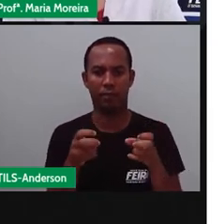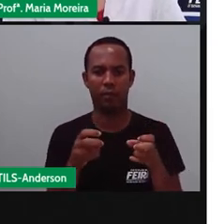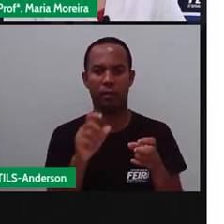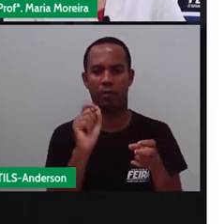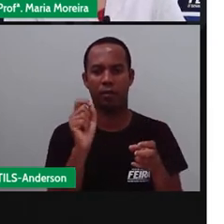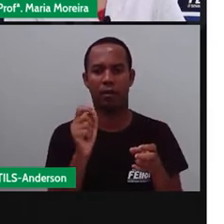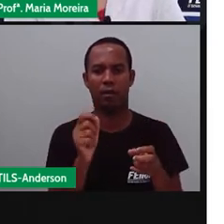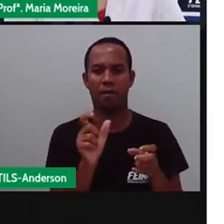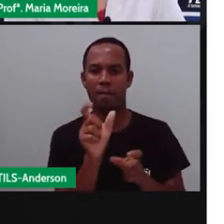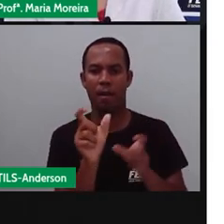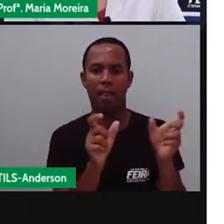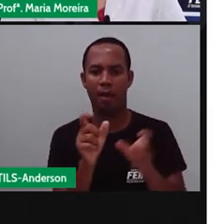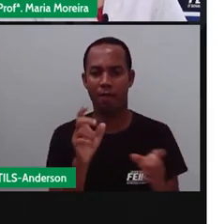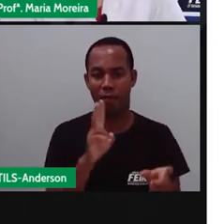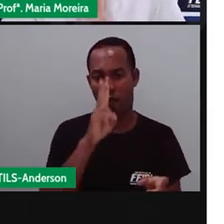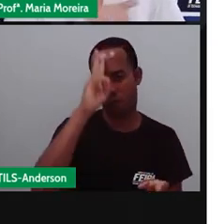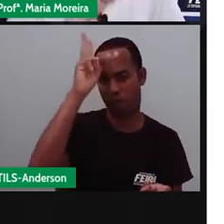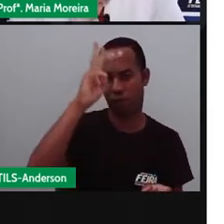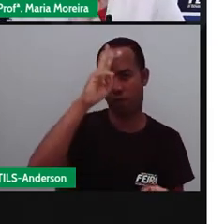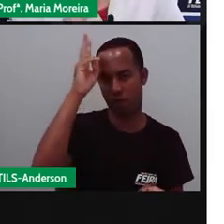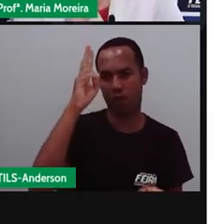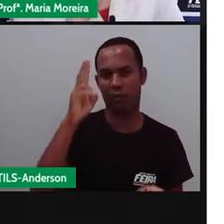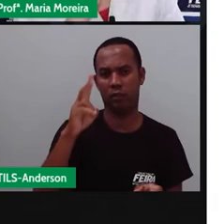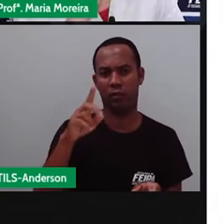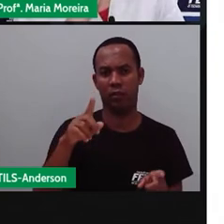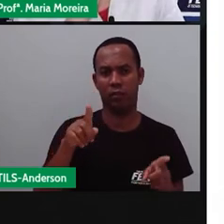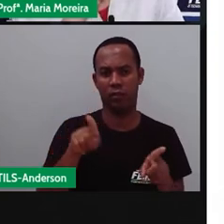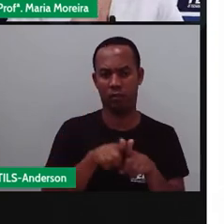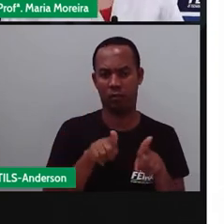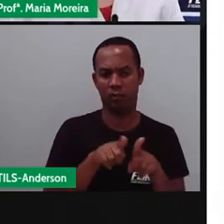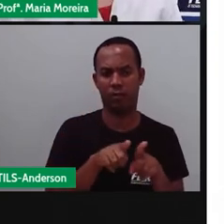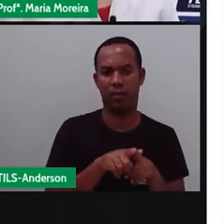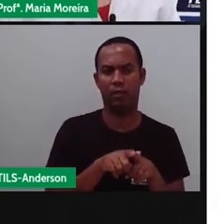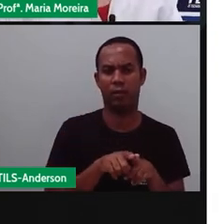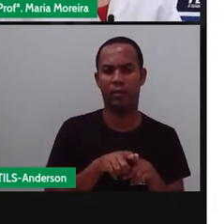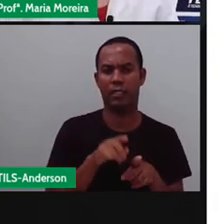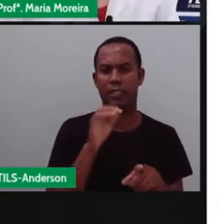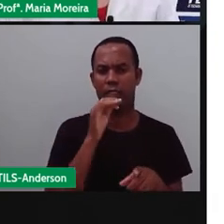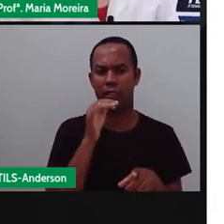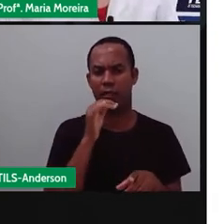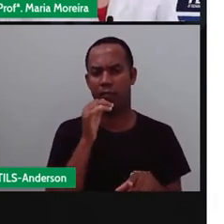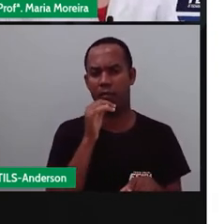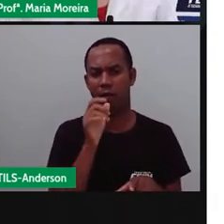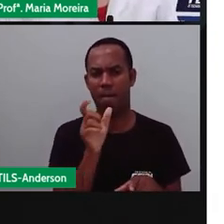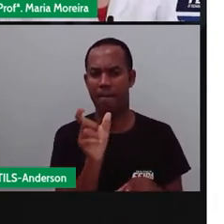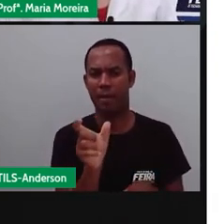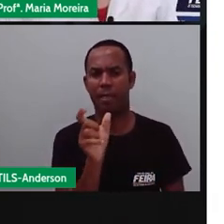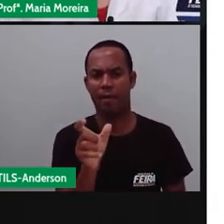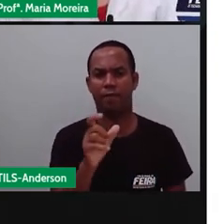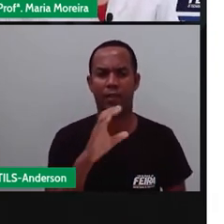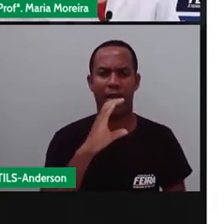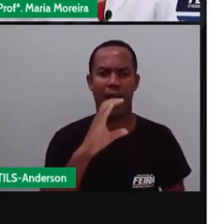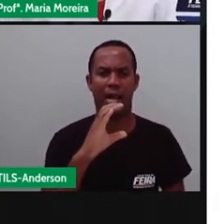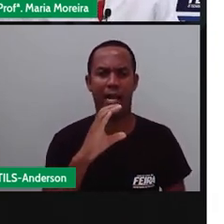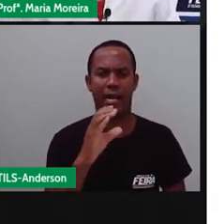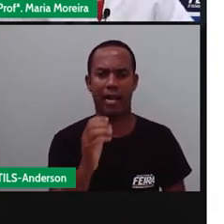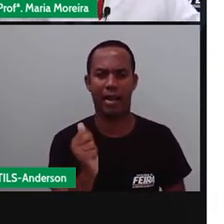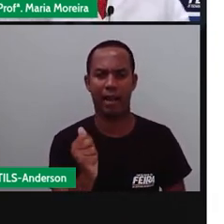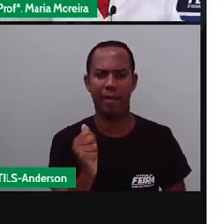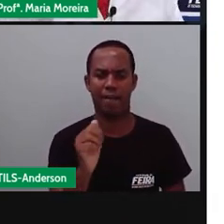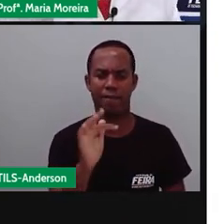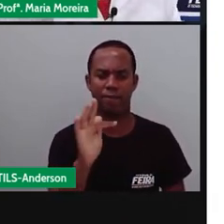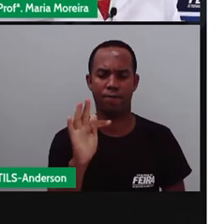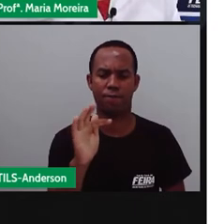força e outras com menos. Isso aqui também é uma revisão para vocês. Quando eu falo a palavra café, tem uma